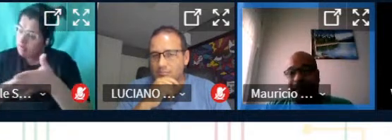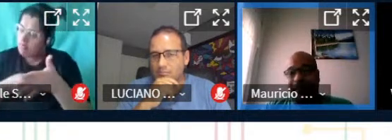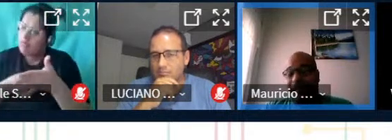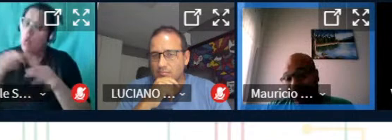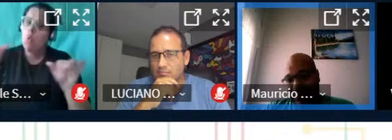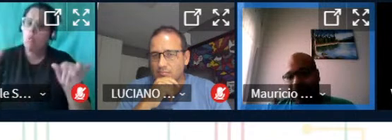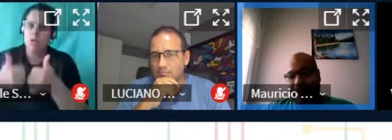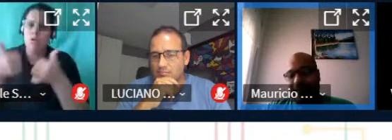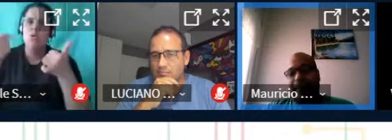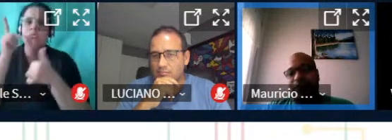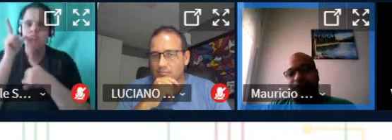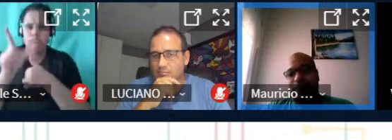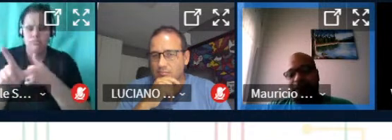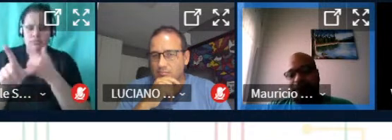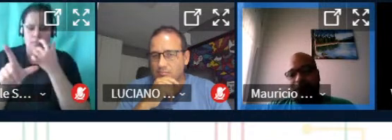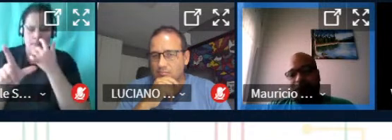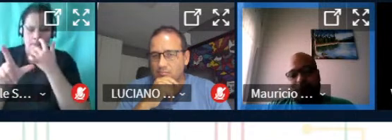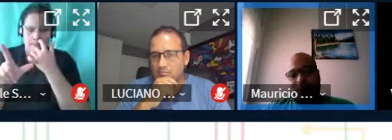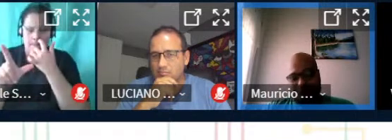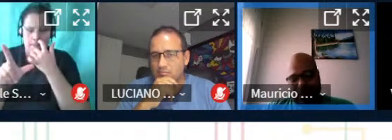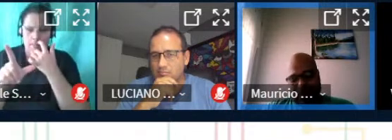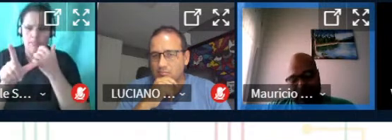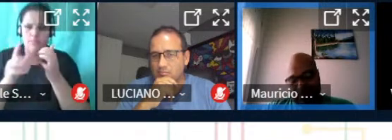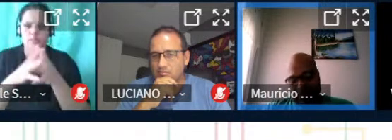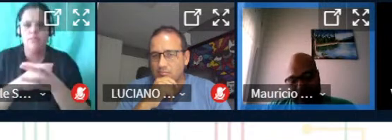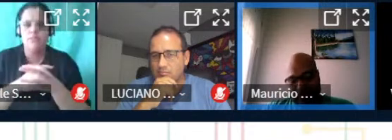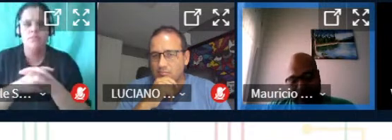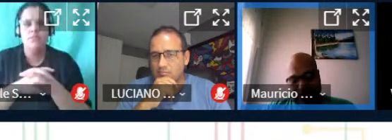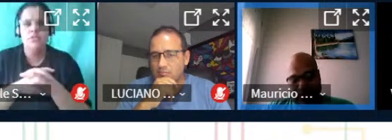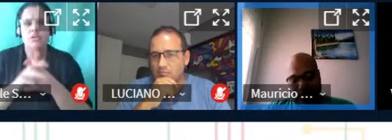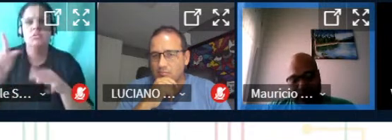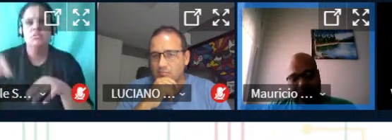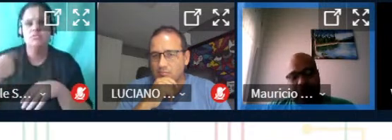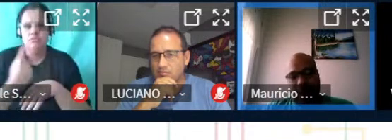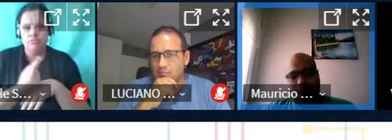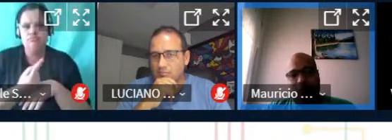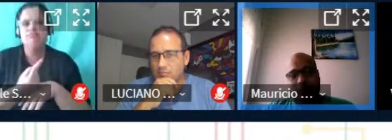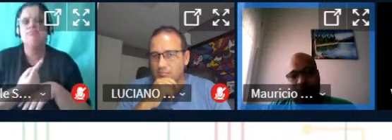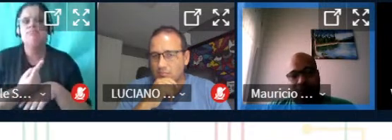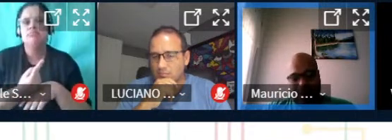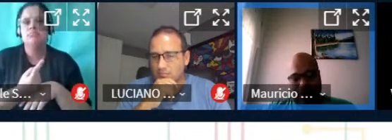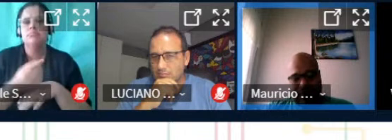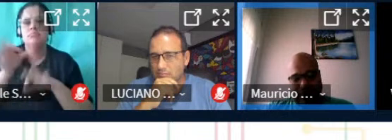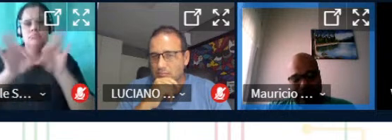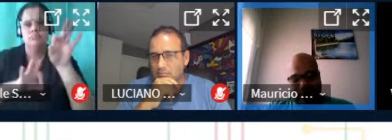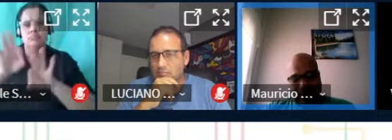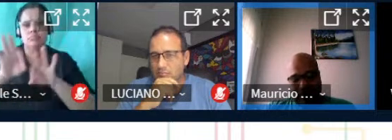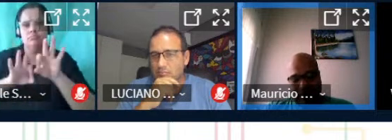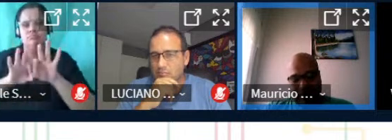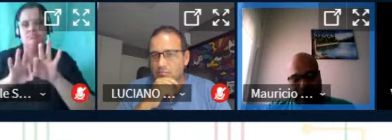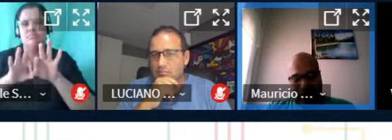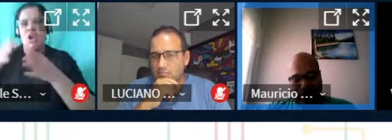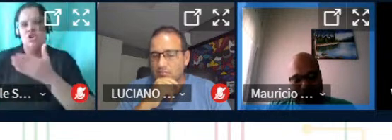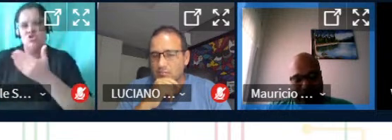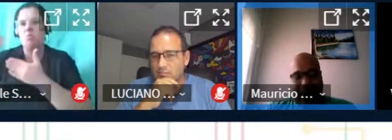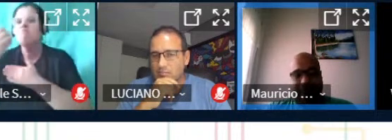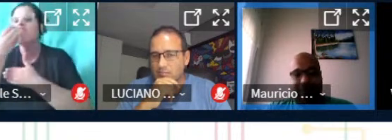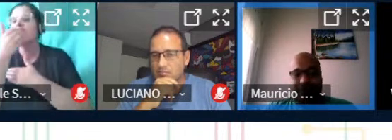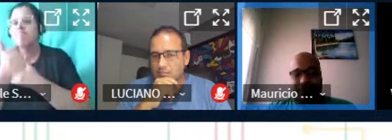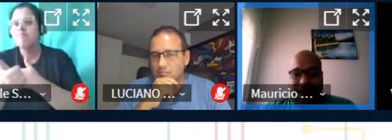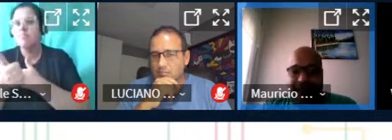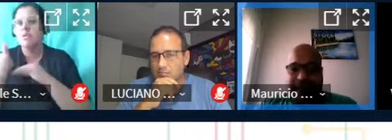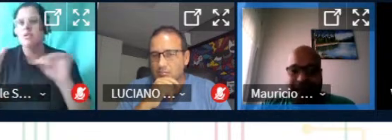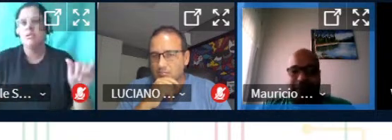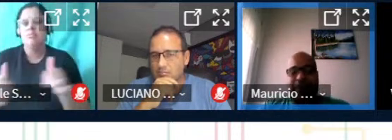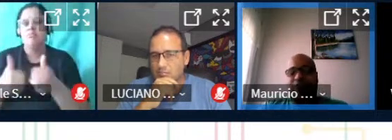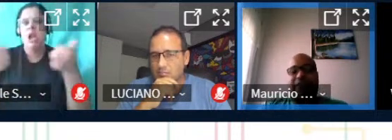melhoria do que está sendo passado e aí é assim que a gente tomou esse trabalho e esses gurus são muito bons nisso aí na verdade são até melhores